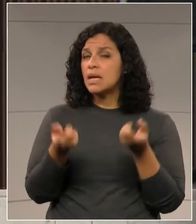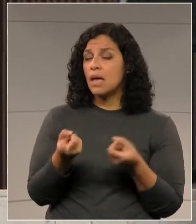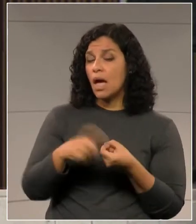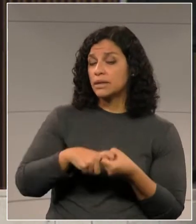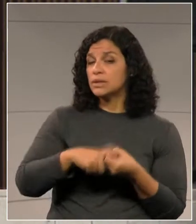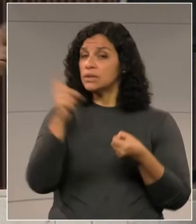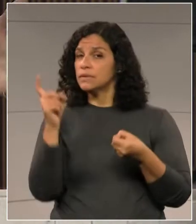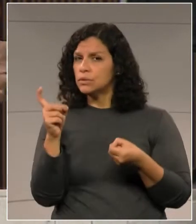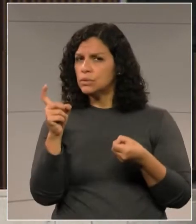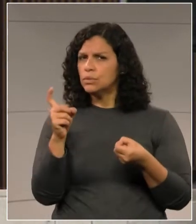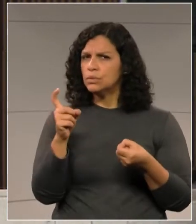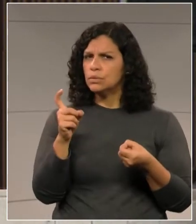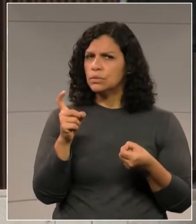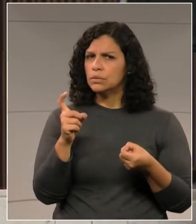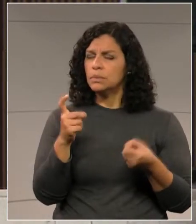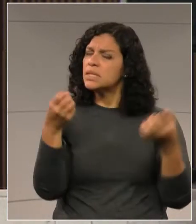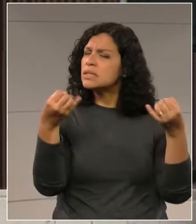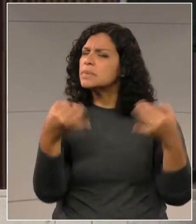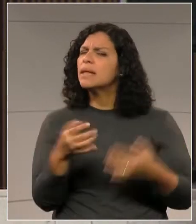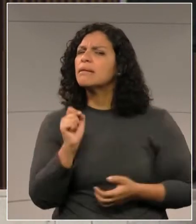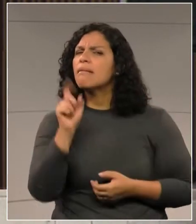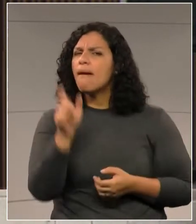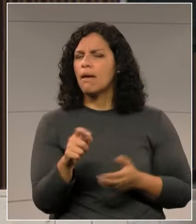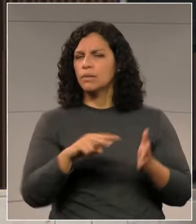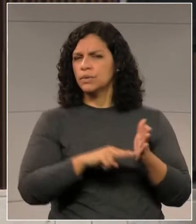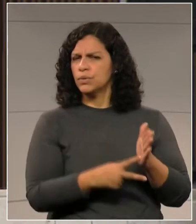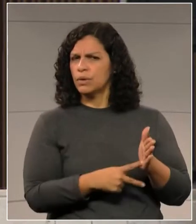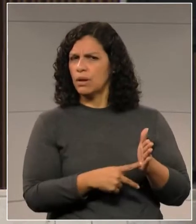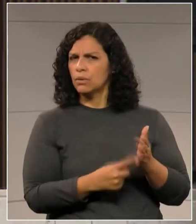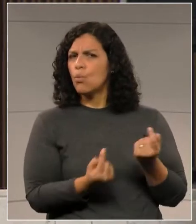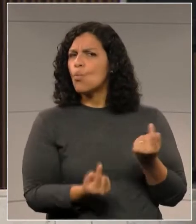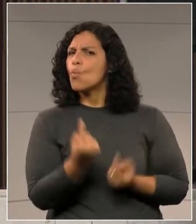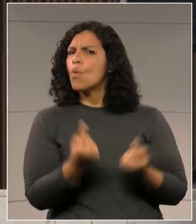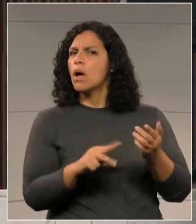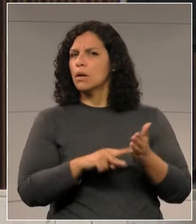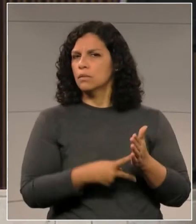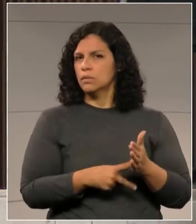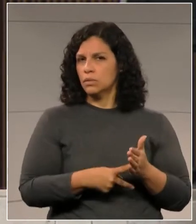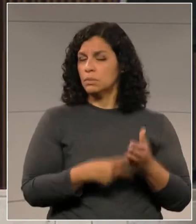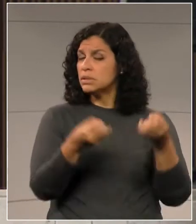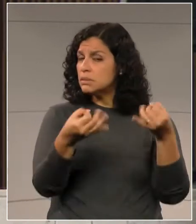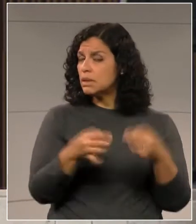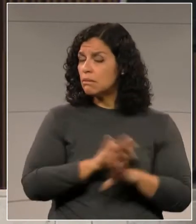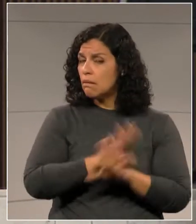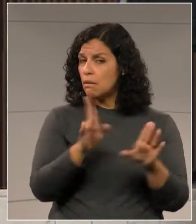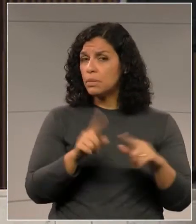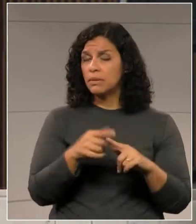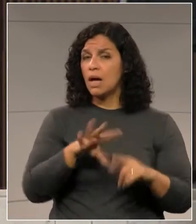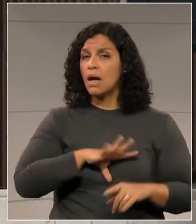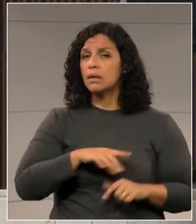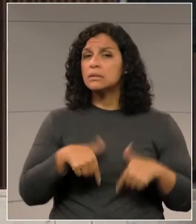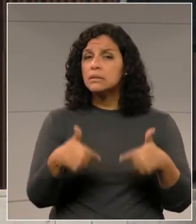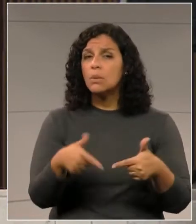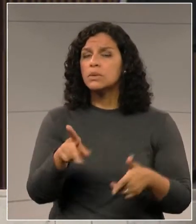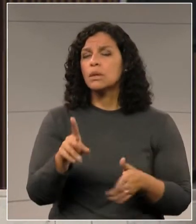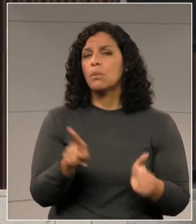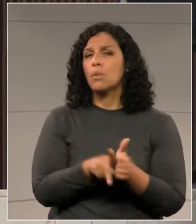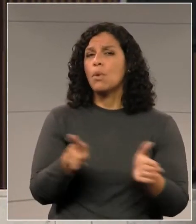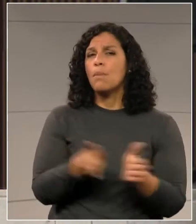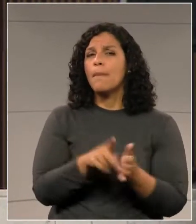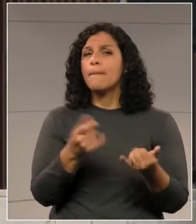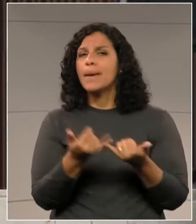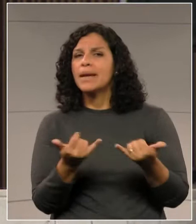desfiliem, o governador deve dizer quem são esses sindicatos. Porque da forma como agiu, foi leviano.